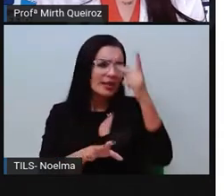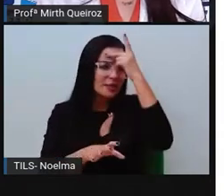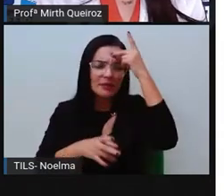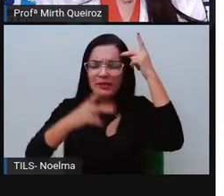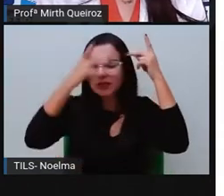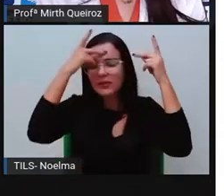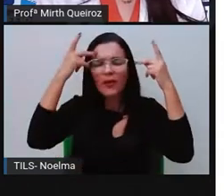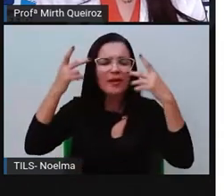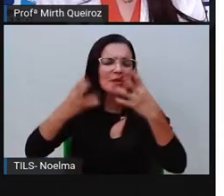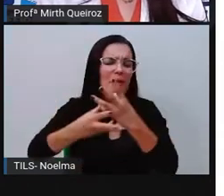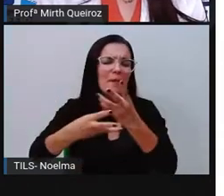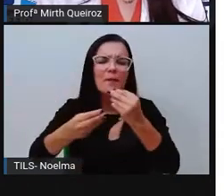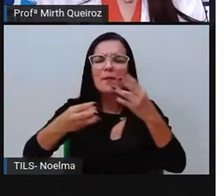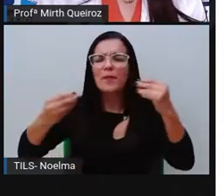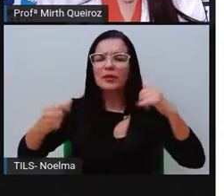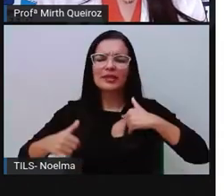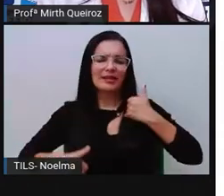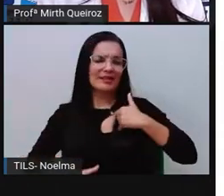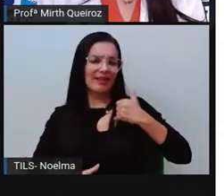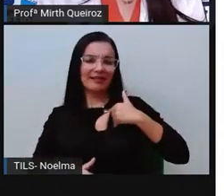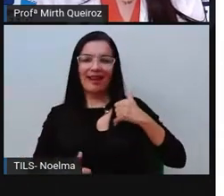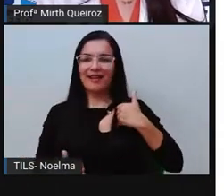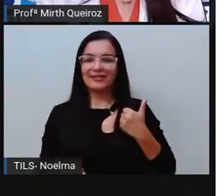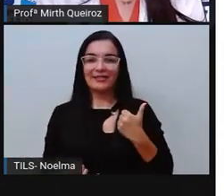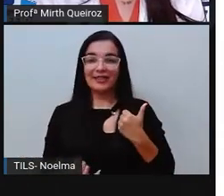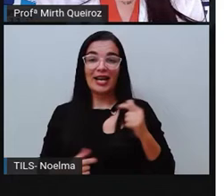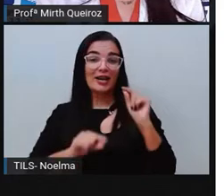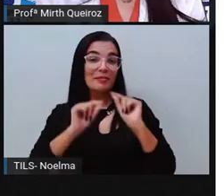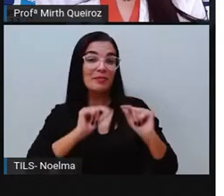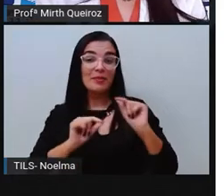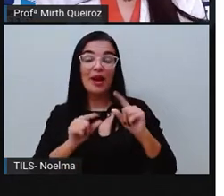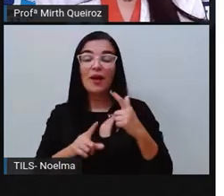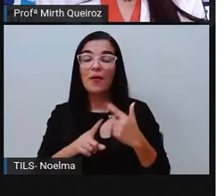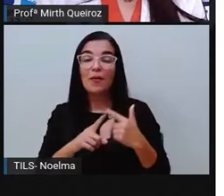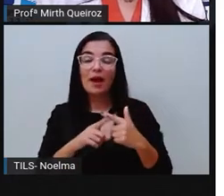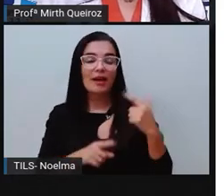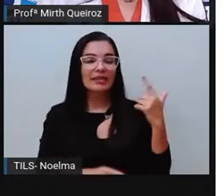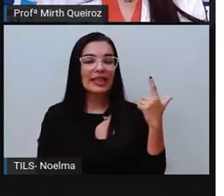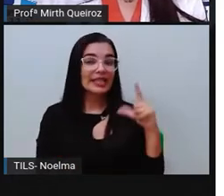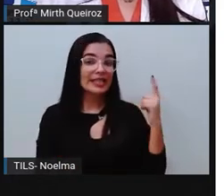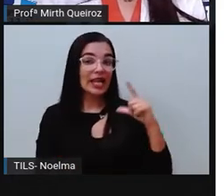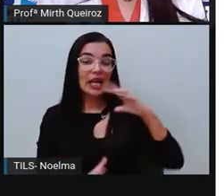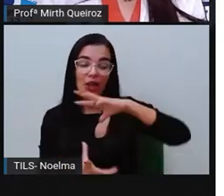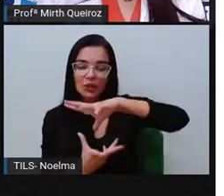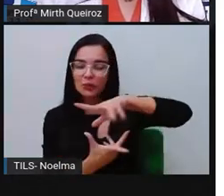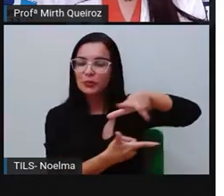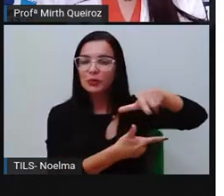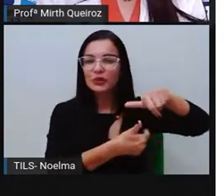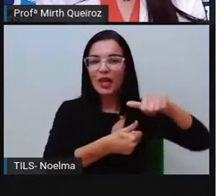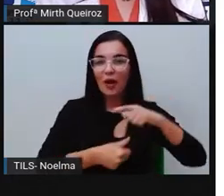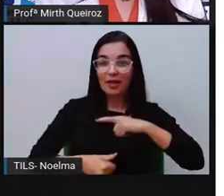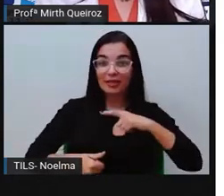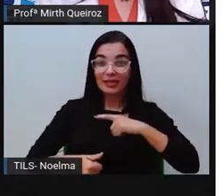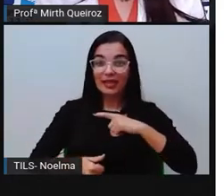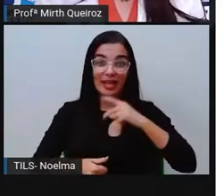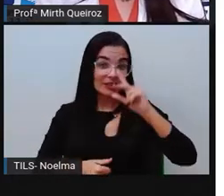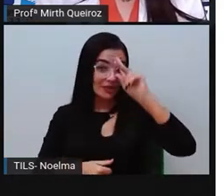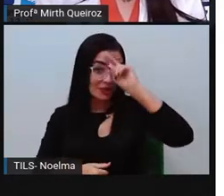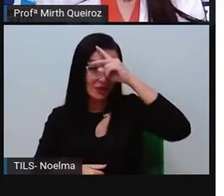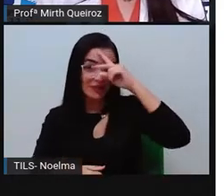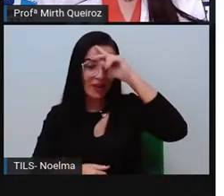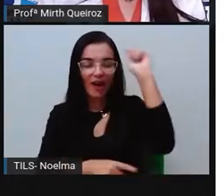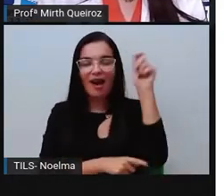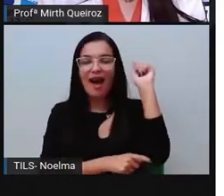do mundo. Considerados clássicos da literatura mundial, os contos de fadas têm origens em